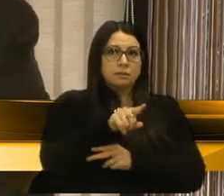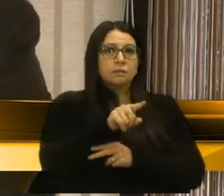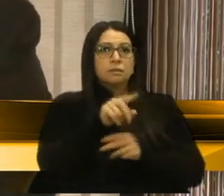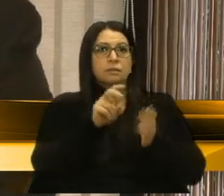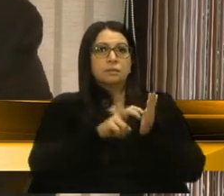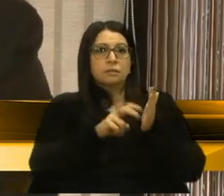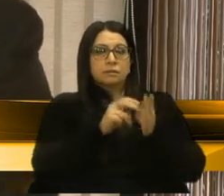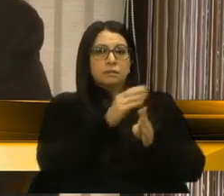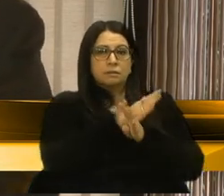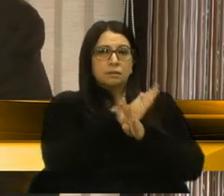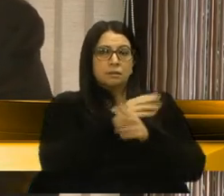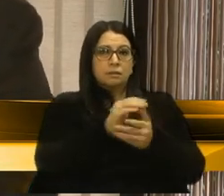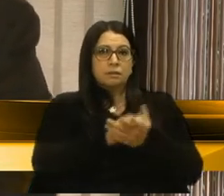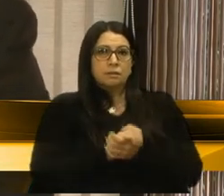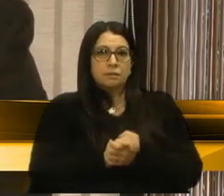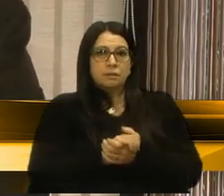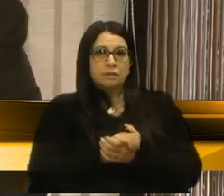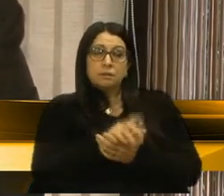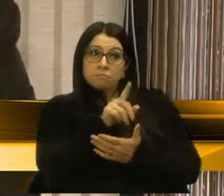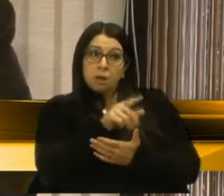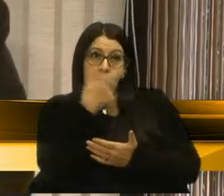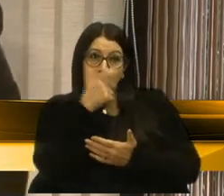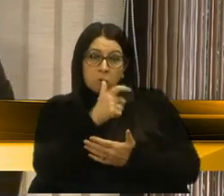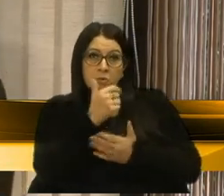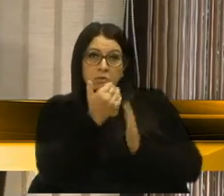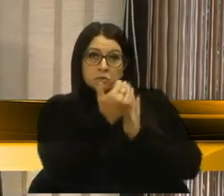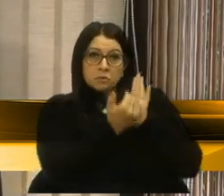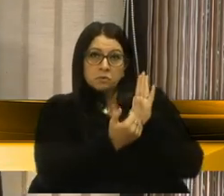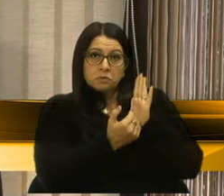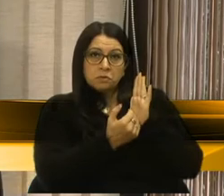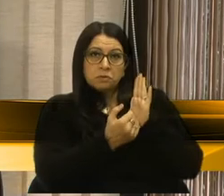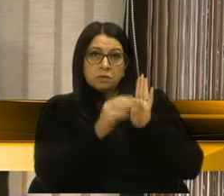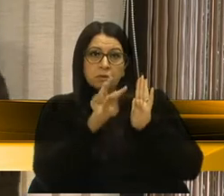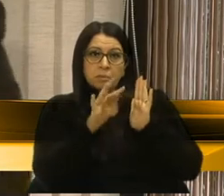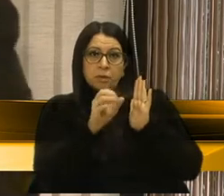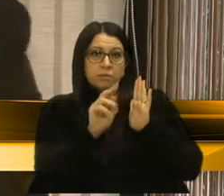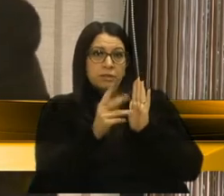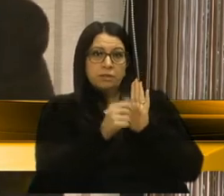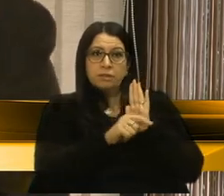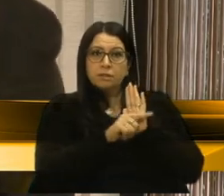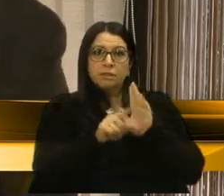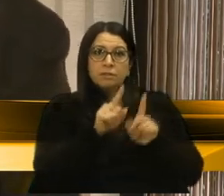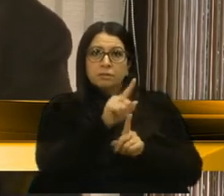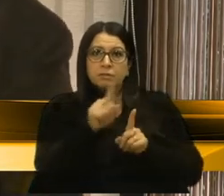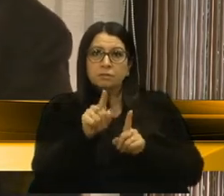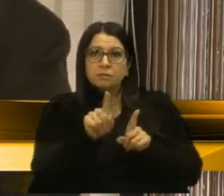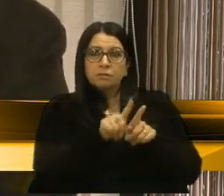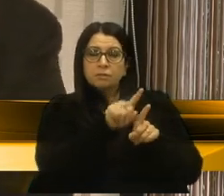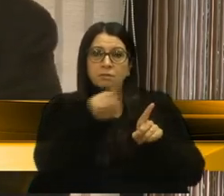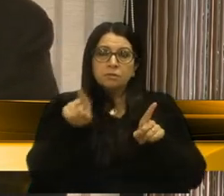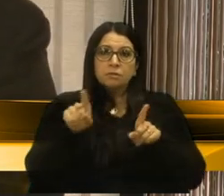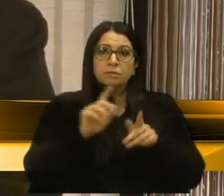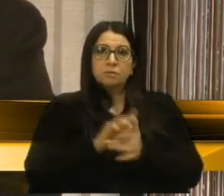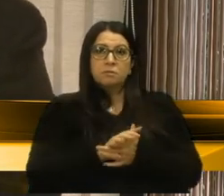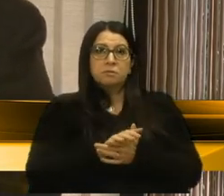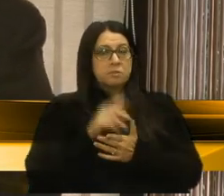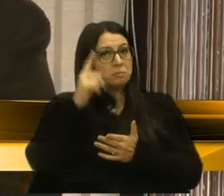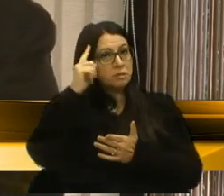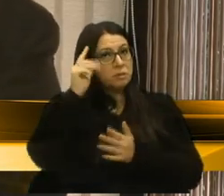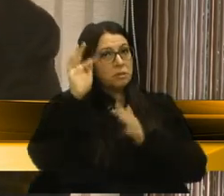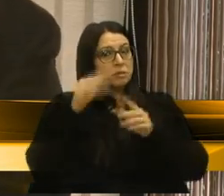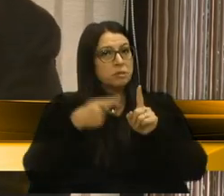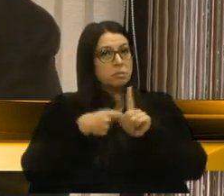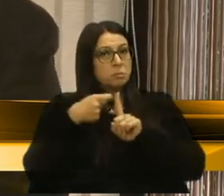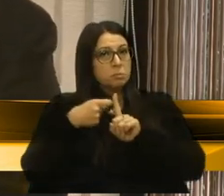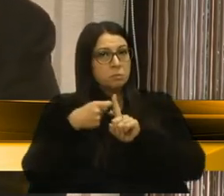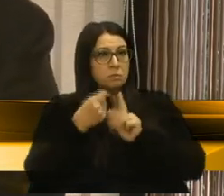Foi depositado na conta, e agora parece que vai ser descontado em fome. Então, a gente, isso, para nós, parece que até no fim do mês vai ser